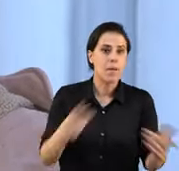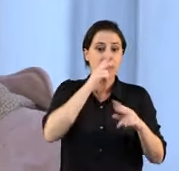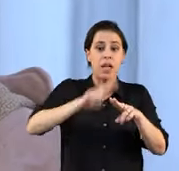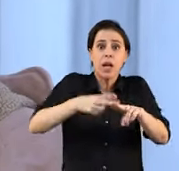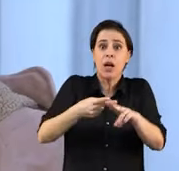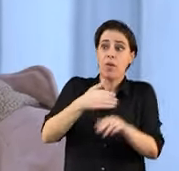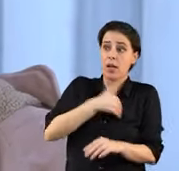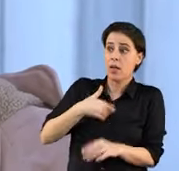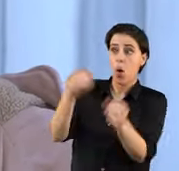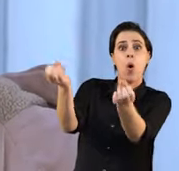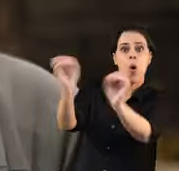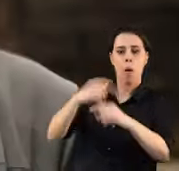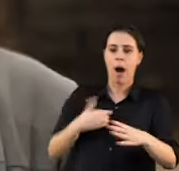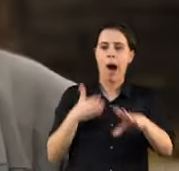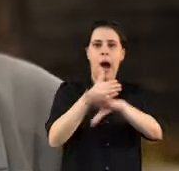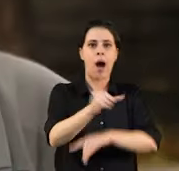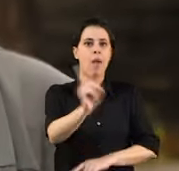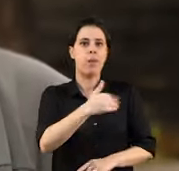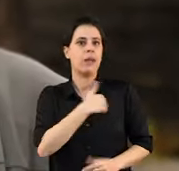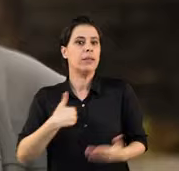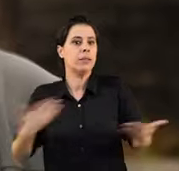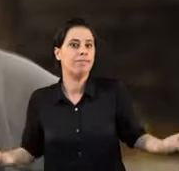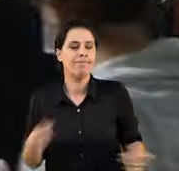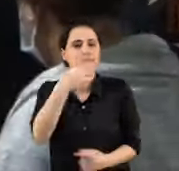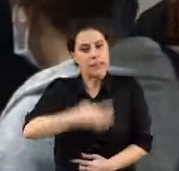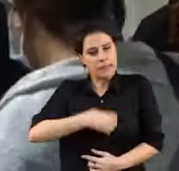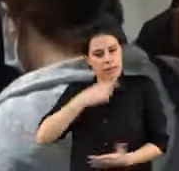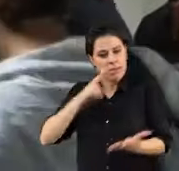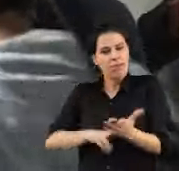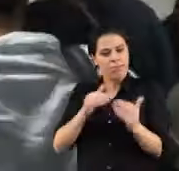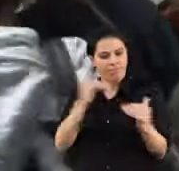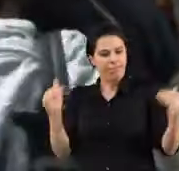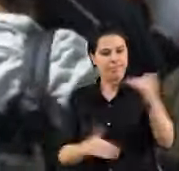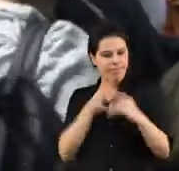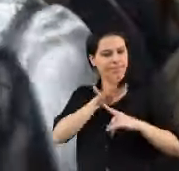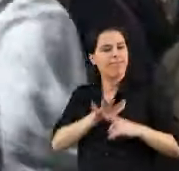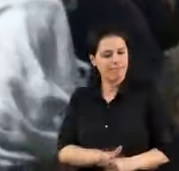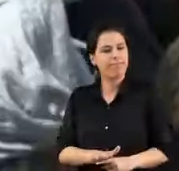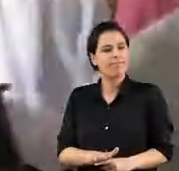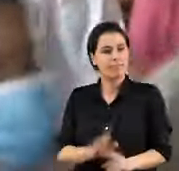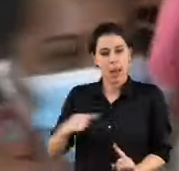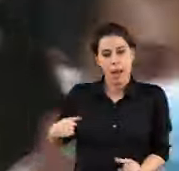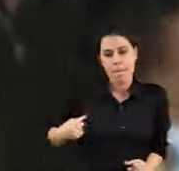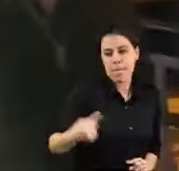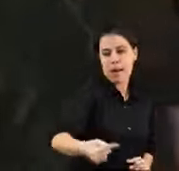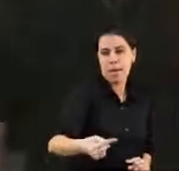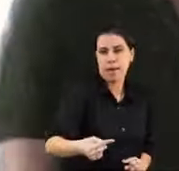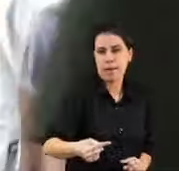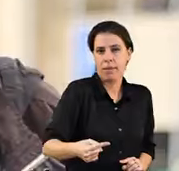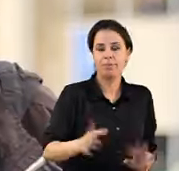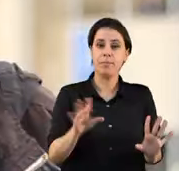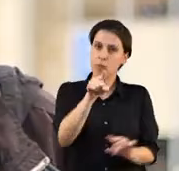que sem reforço do SNS não terás acesso à saúde. Tu que sentes na pele as desigualdades e a discriminação todos os dias.